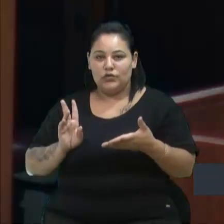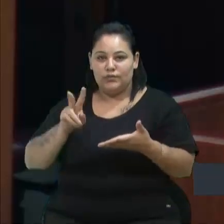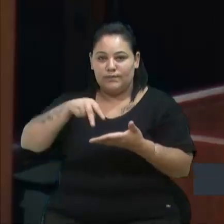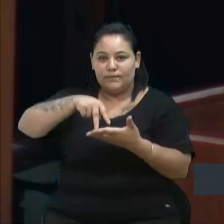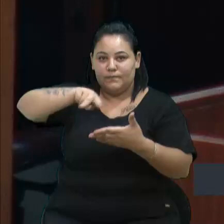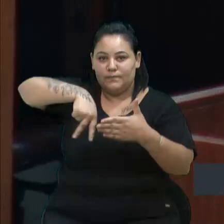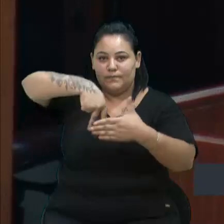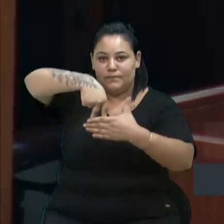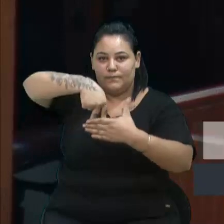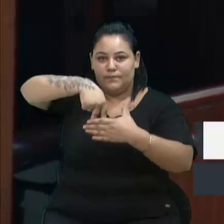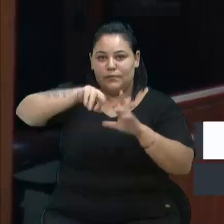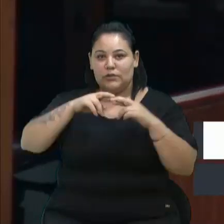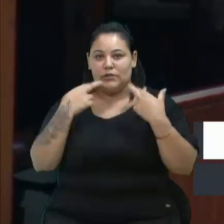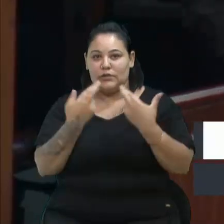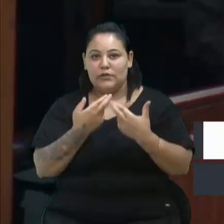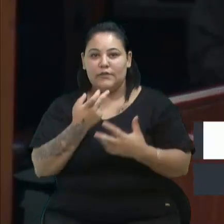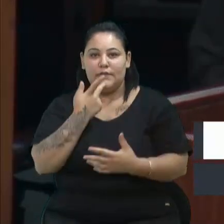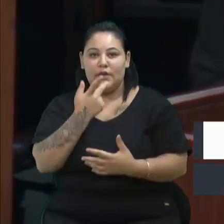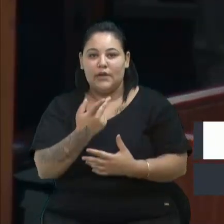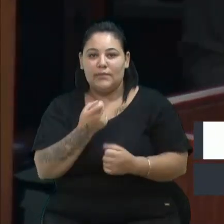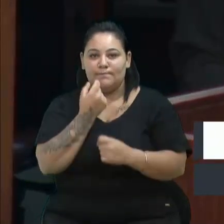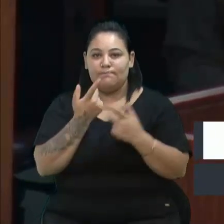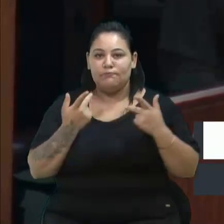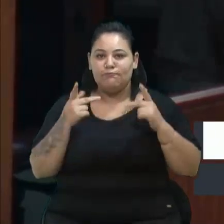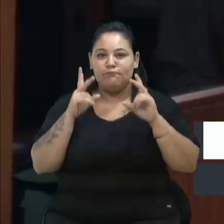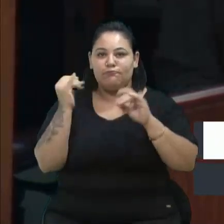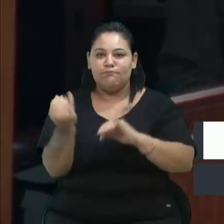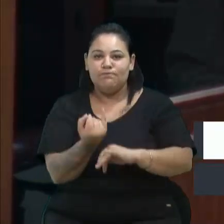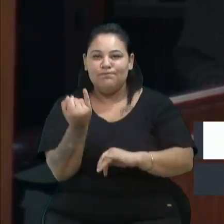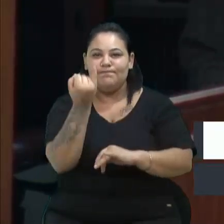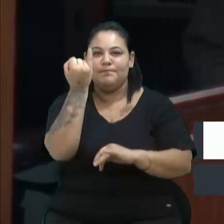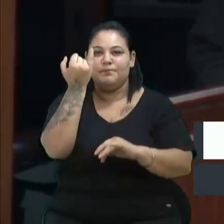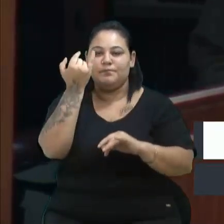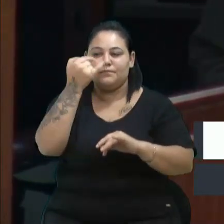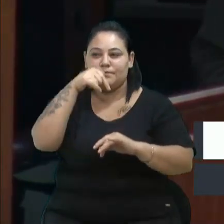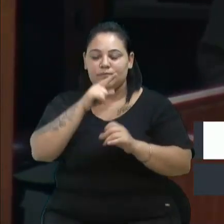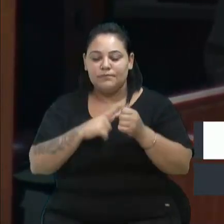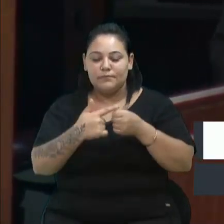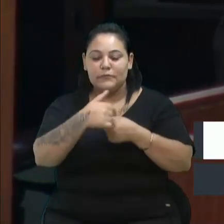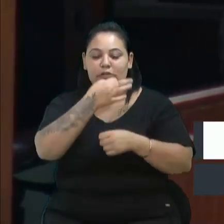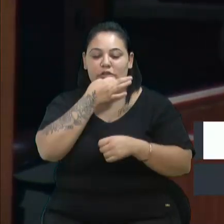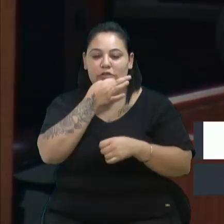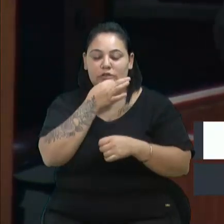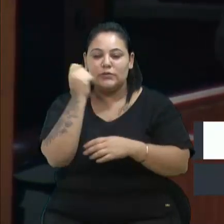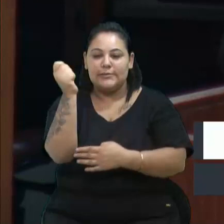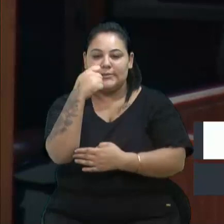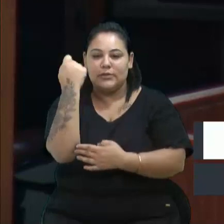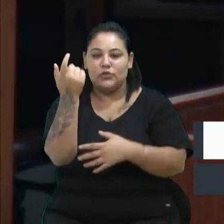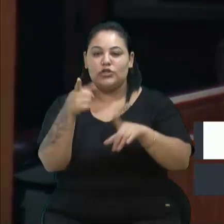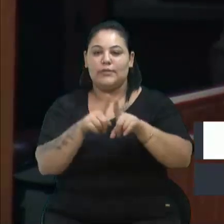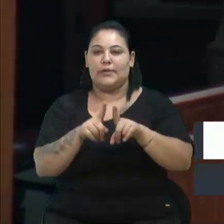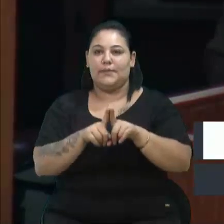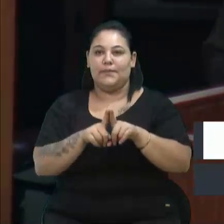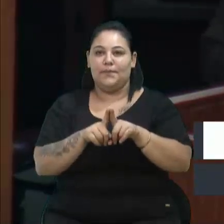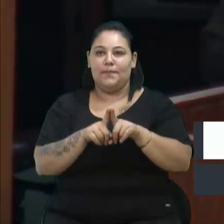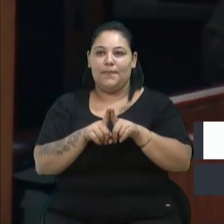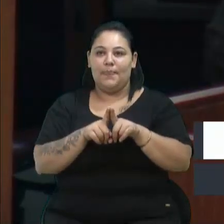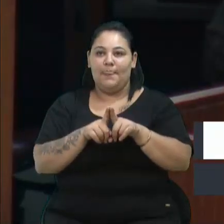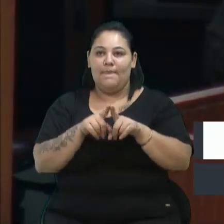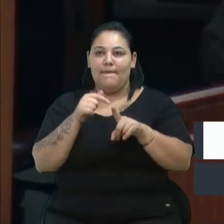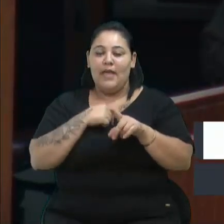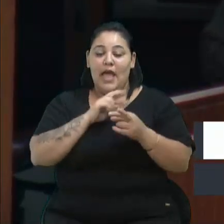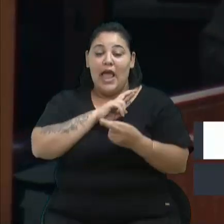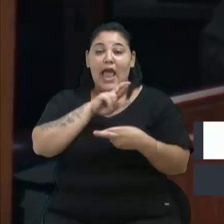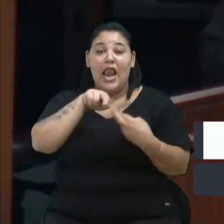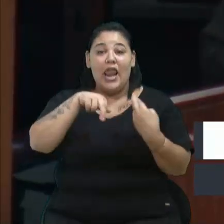sessão falar de algo muito importante para a nossa cidade de Caxias do Sul e principalmente para a nossa Serra Gaúcha, que em relação à festa